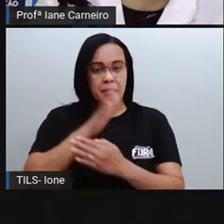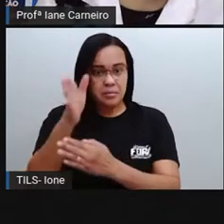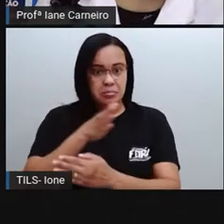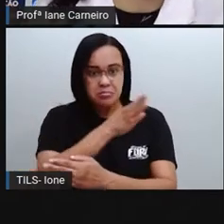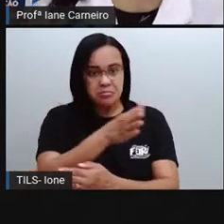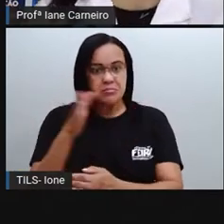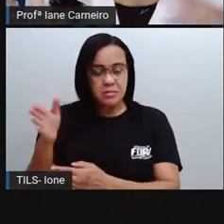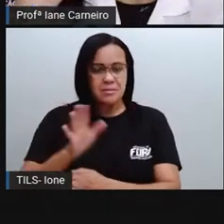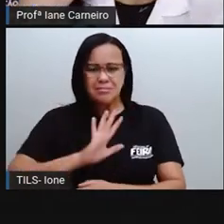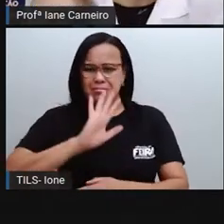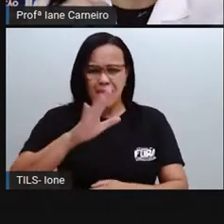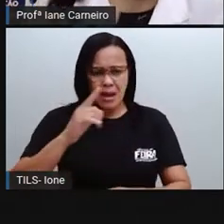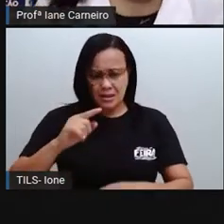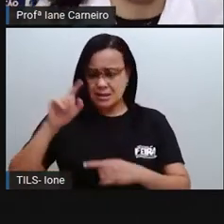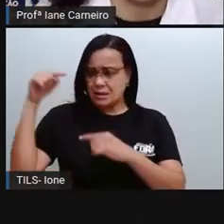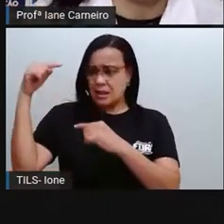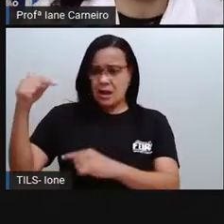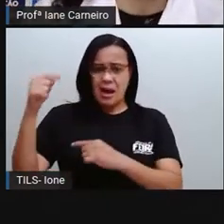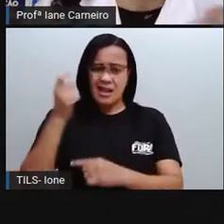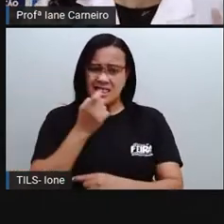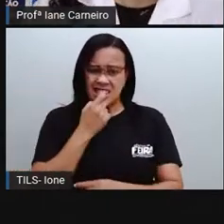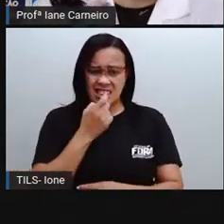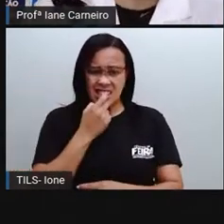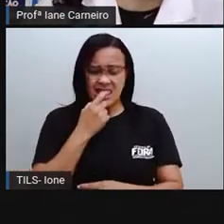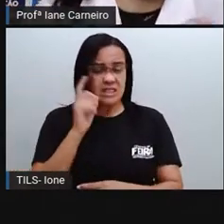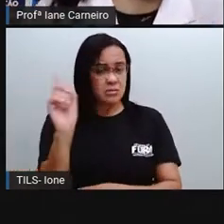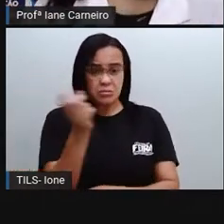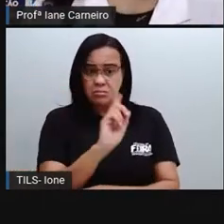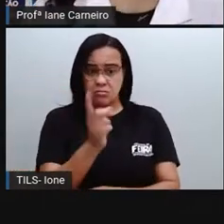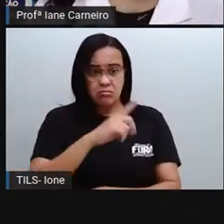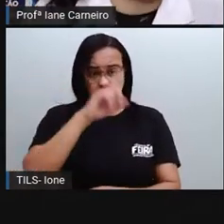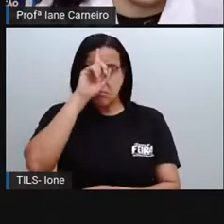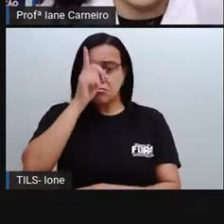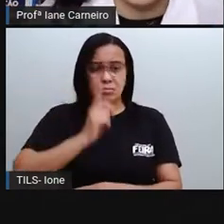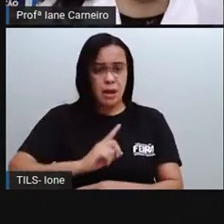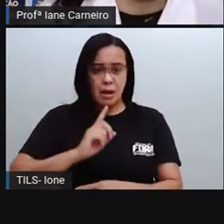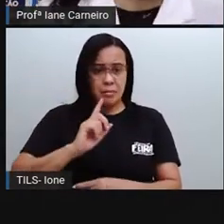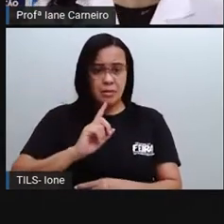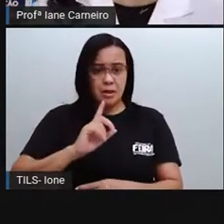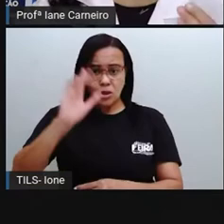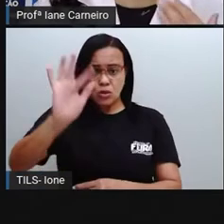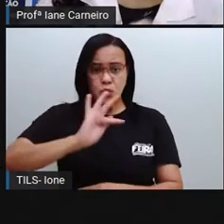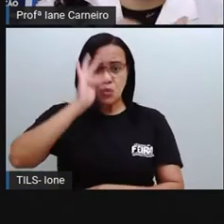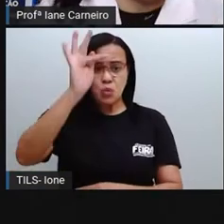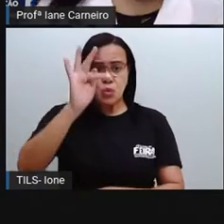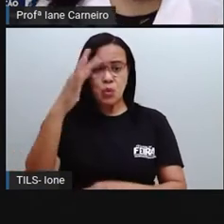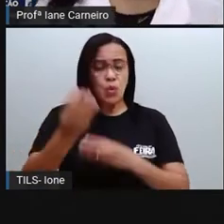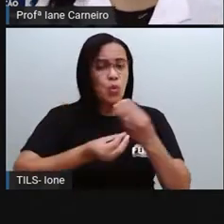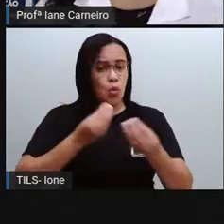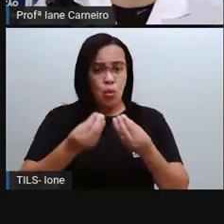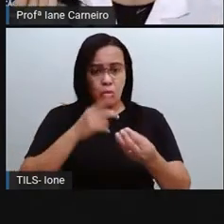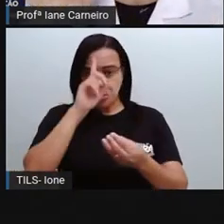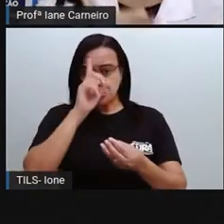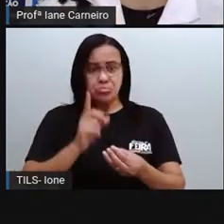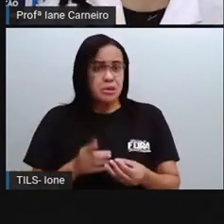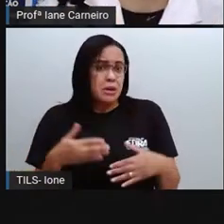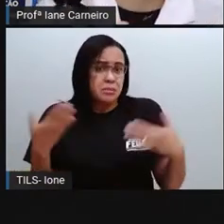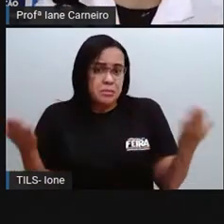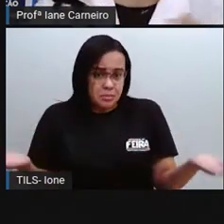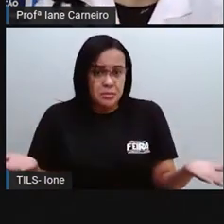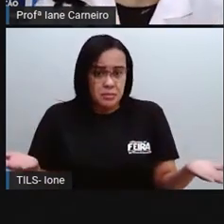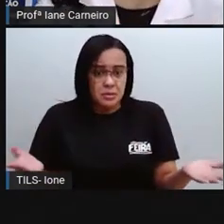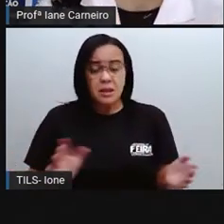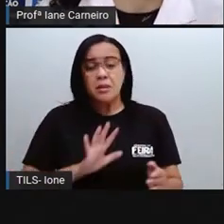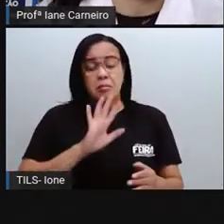vento vai levando, a água vai levando, e ela não sabe onde ela vai parar. Também os peixes, os animais marinhos,